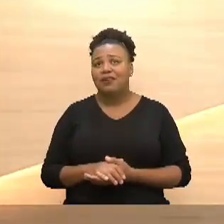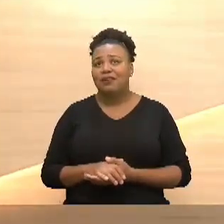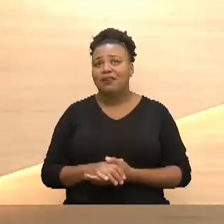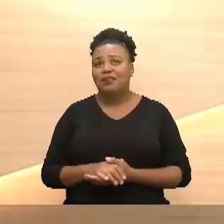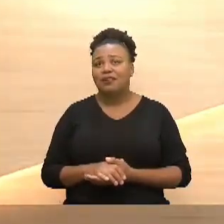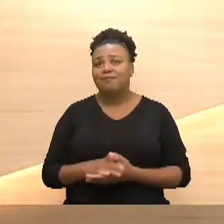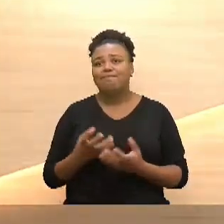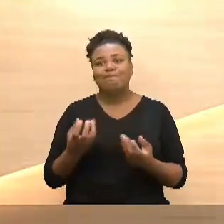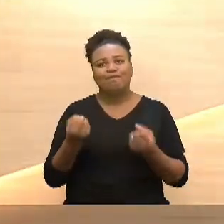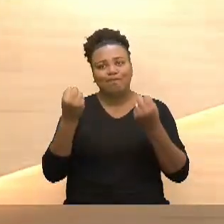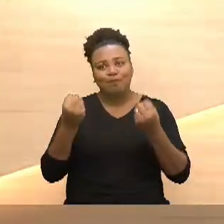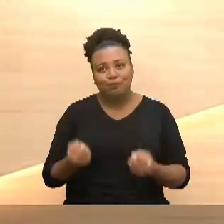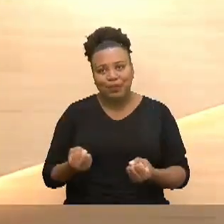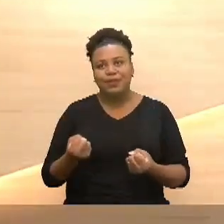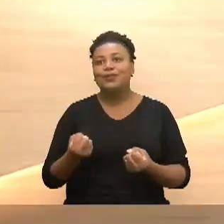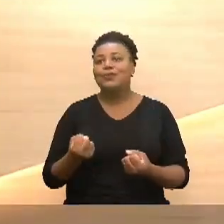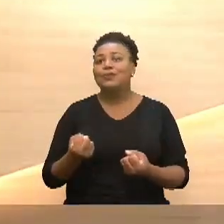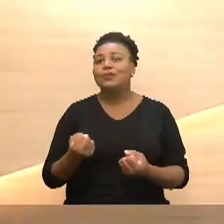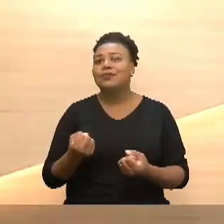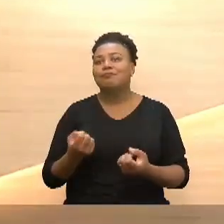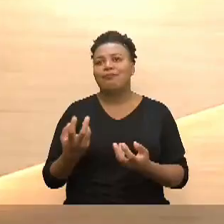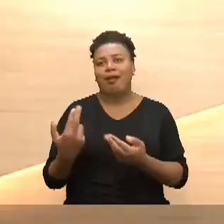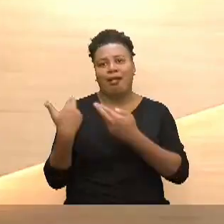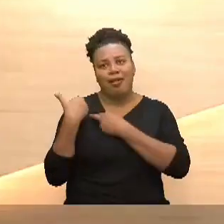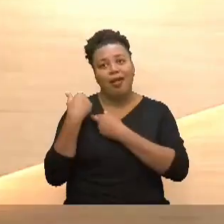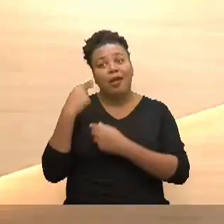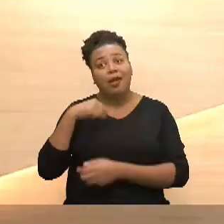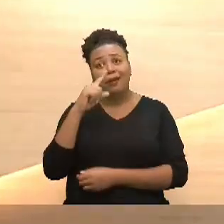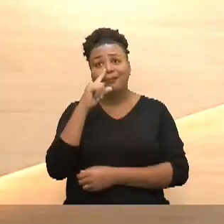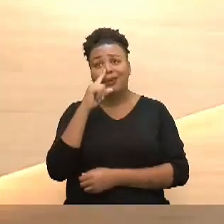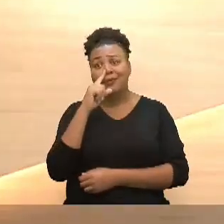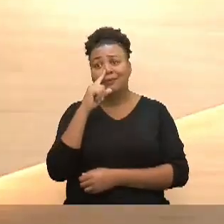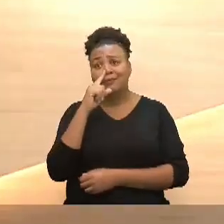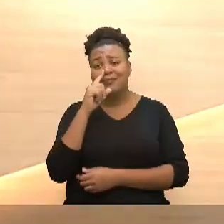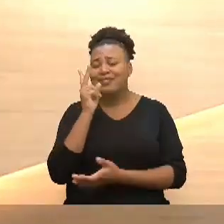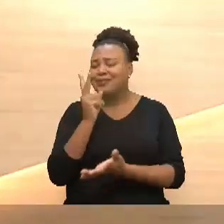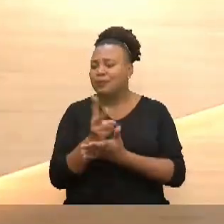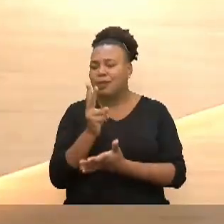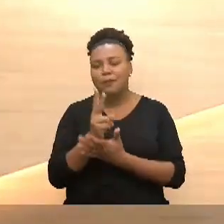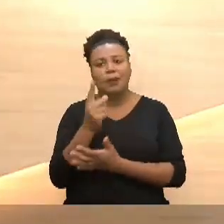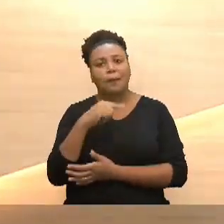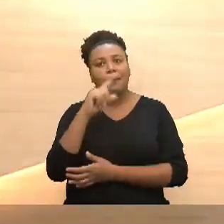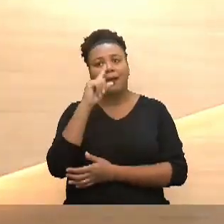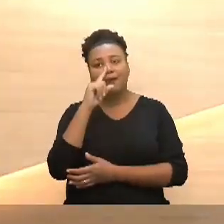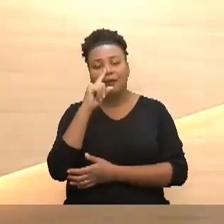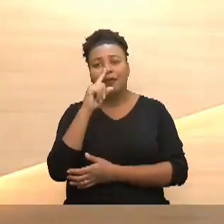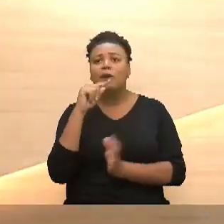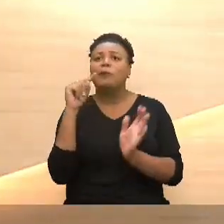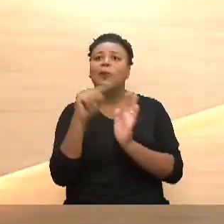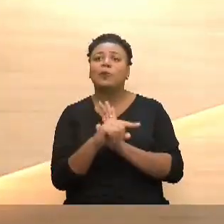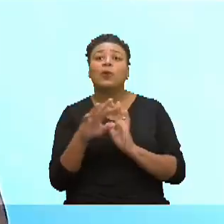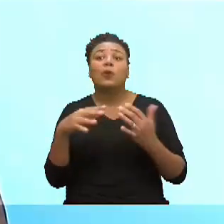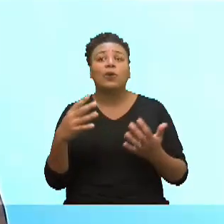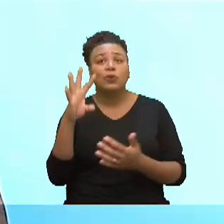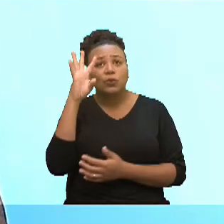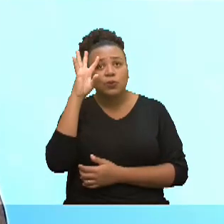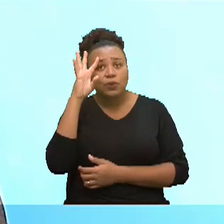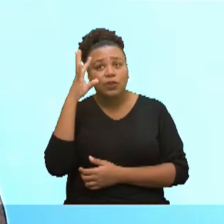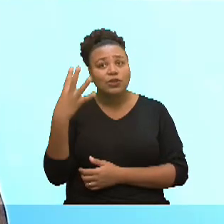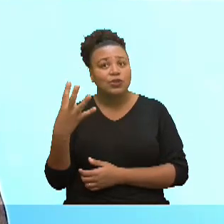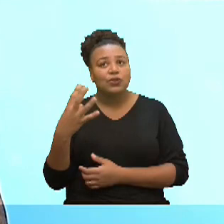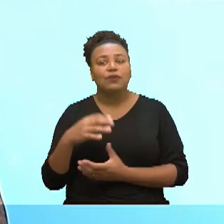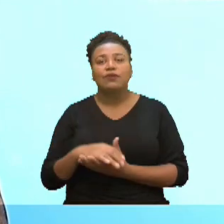a carga sempre fica para a mãe a carga maior de tudo sempre é da mãe quando tu resolveu ter